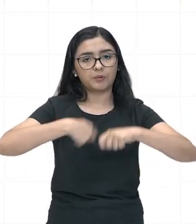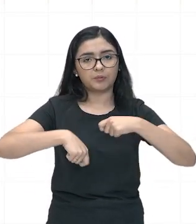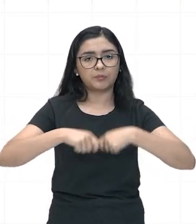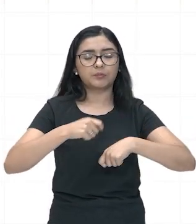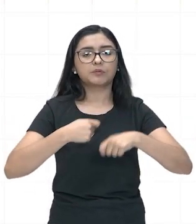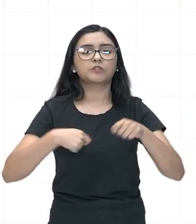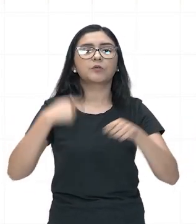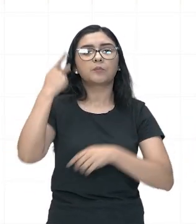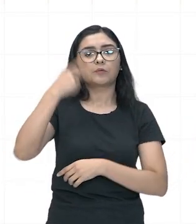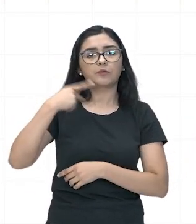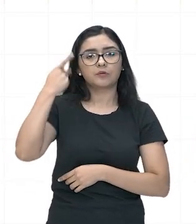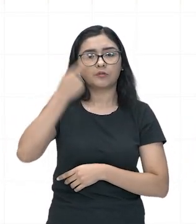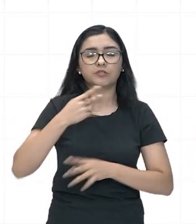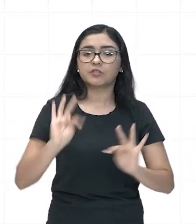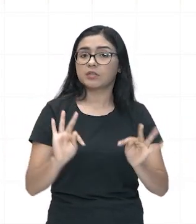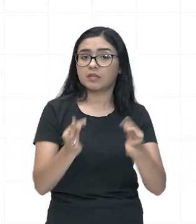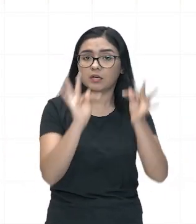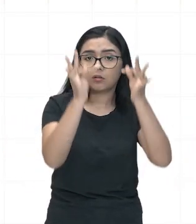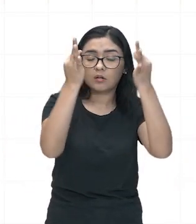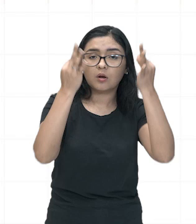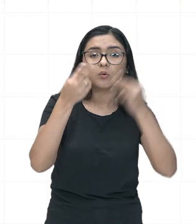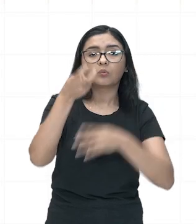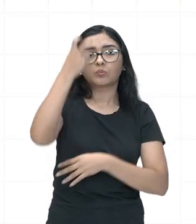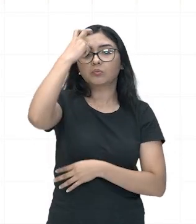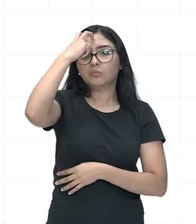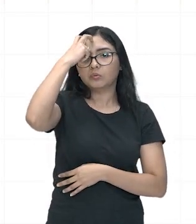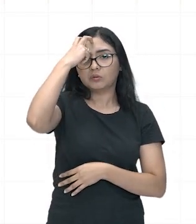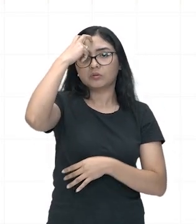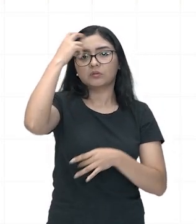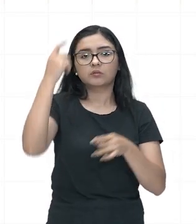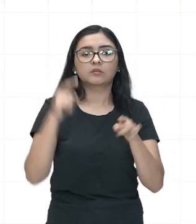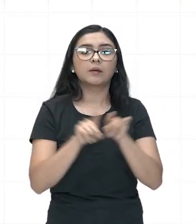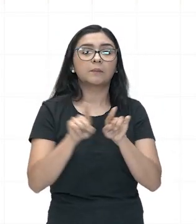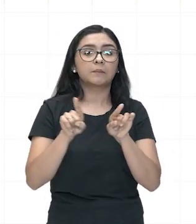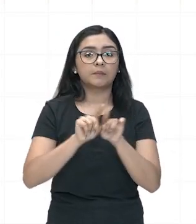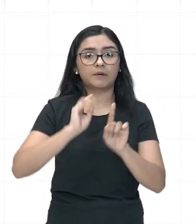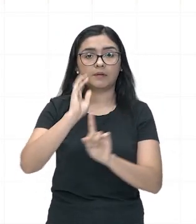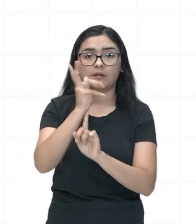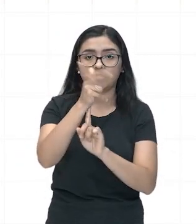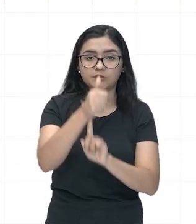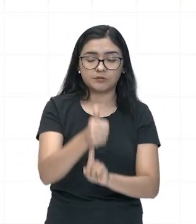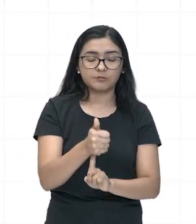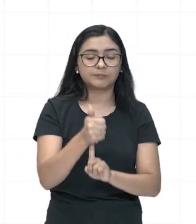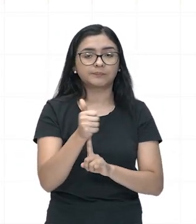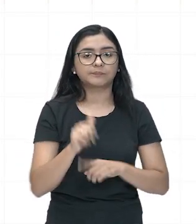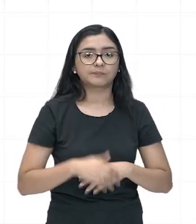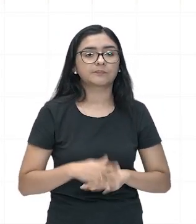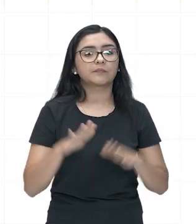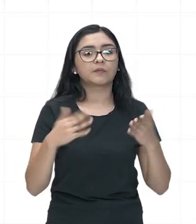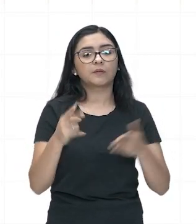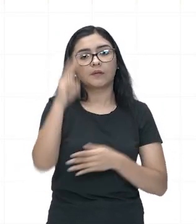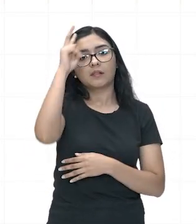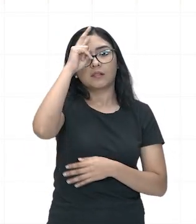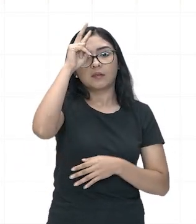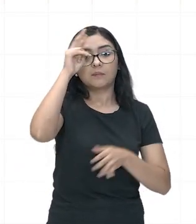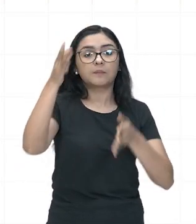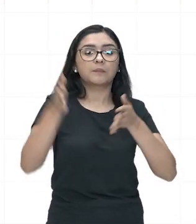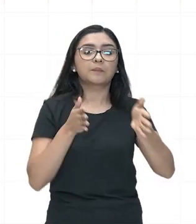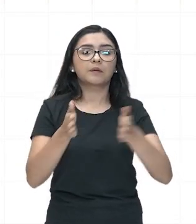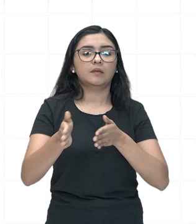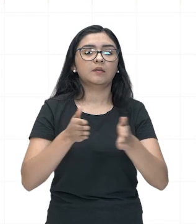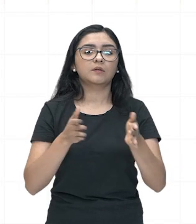econômico, político, tecnológico, cultural e artístico, tá? Então, lembrem, olha só, o período